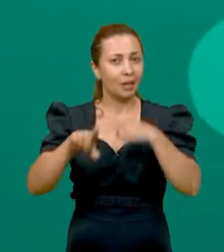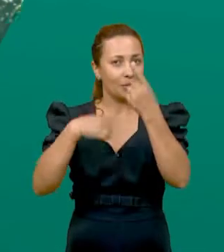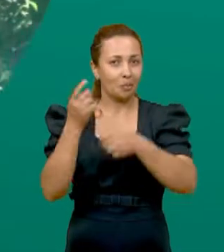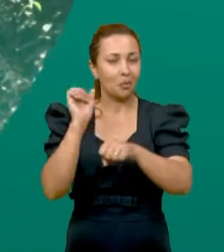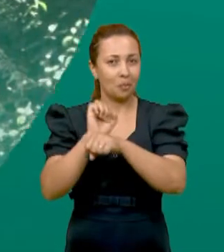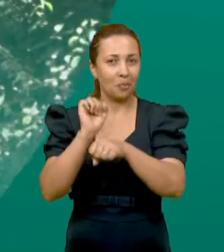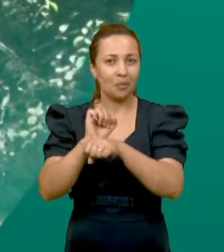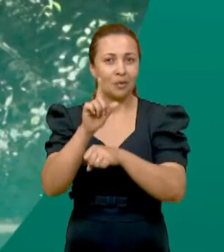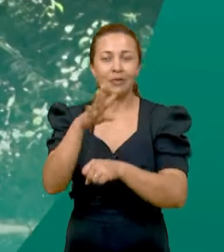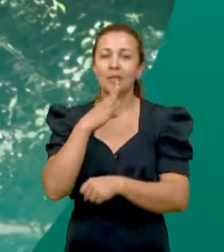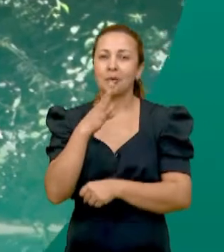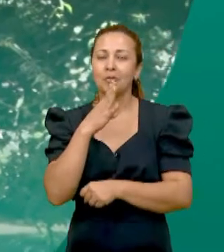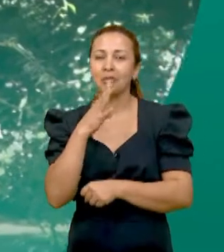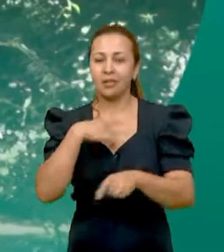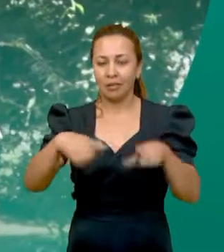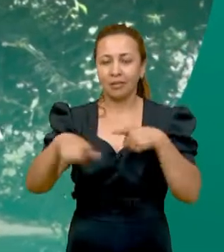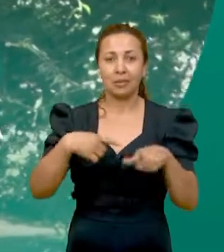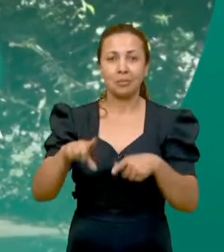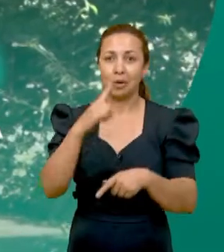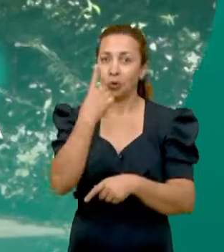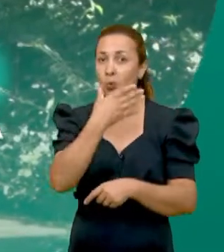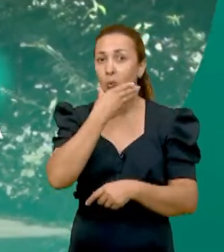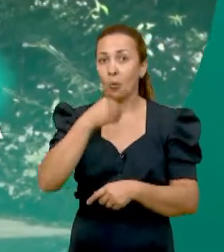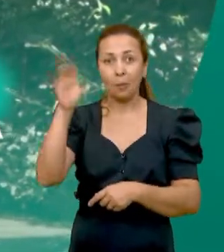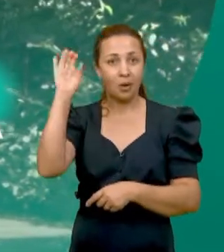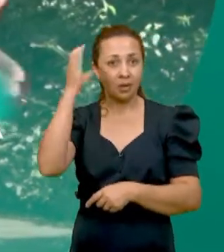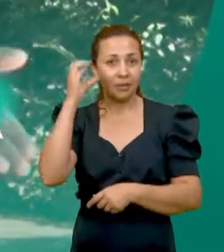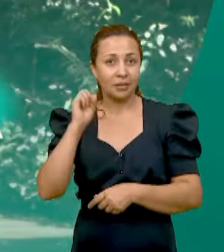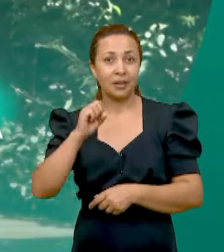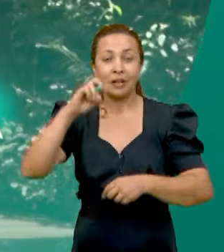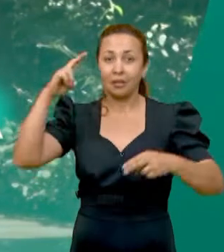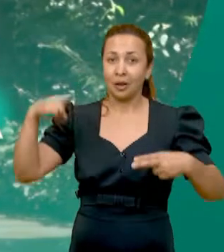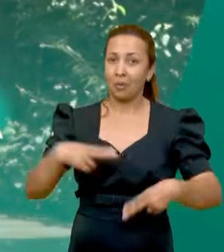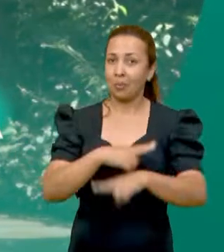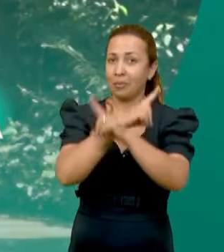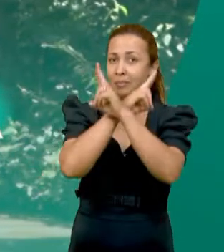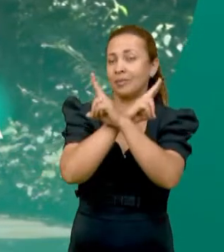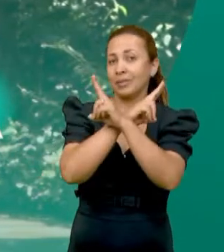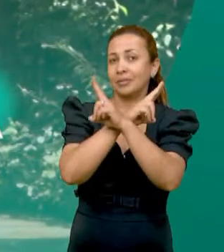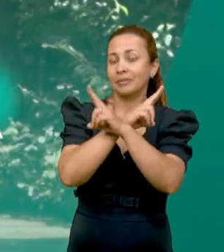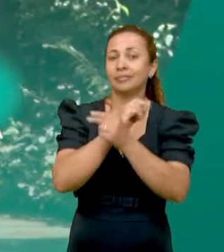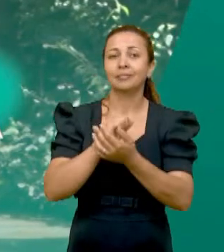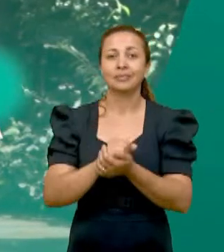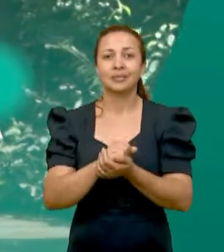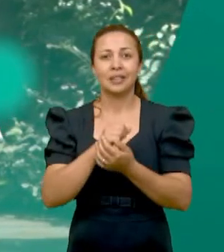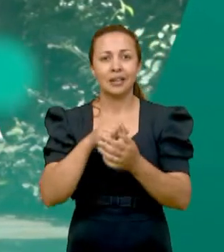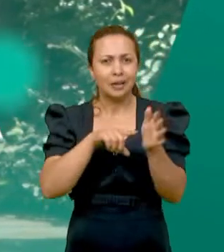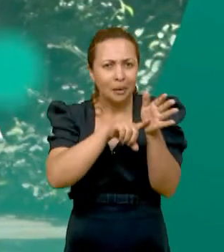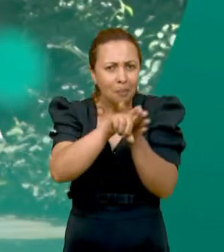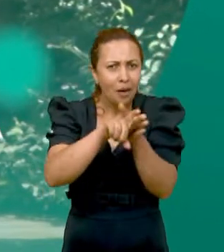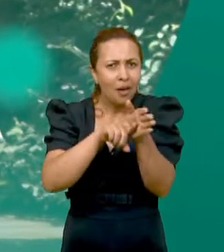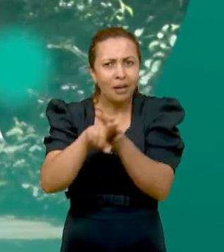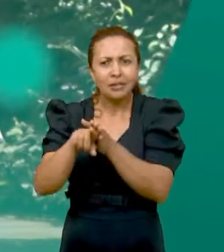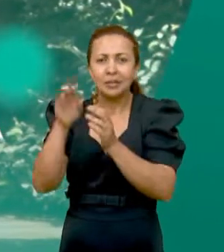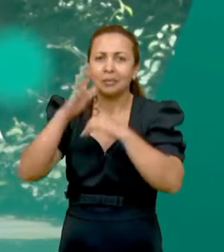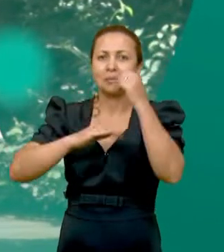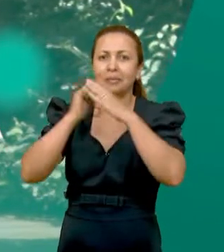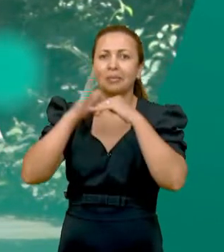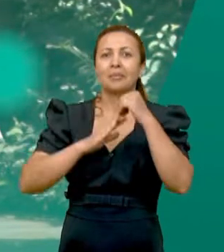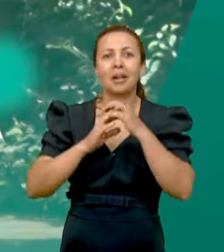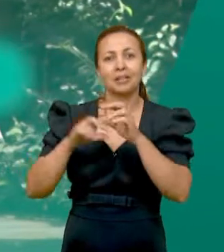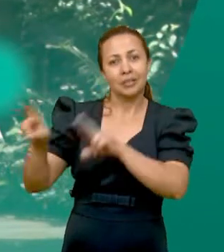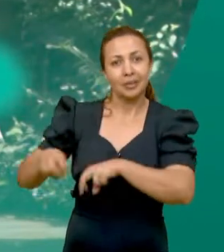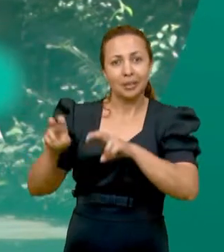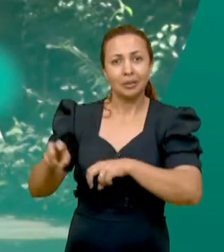E depois do intervalo, você vai conhecer o trabalho de um cientista da Universidade Estadual do Sudoeste da Bahia, que investiga práticas